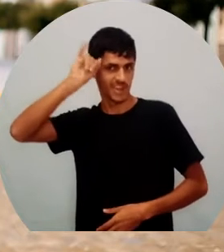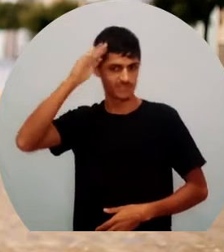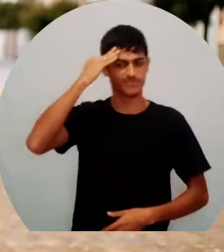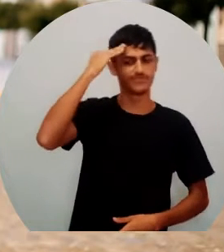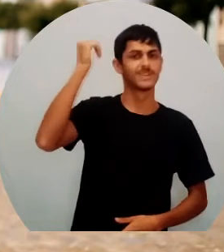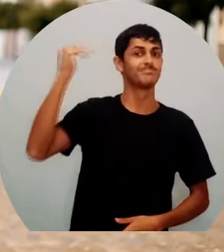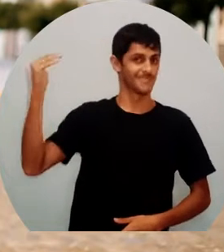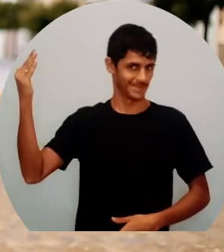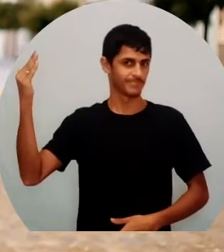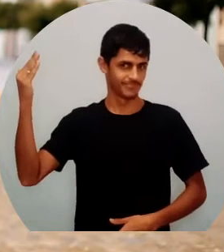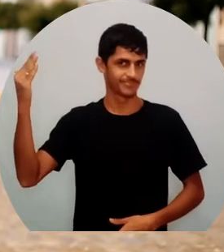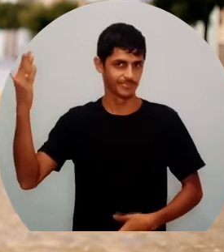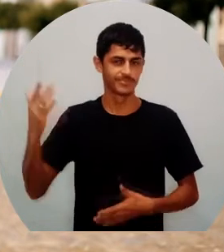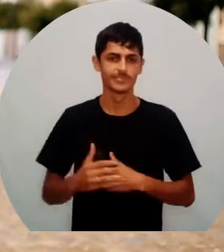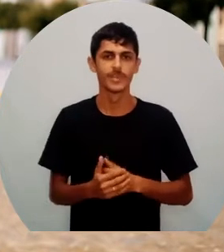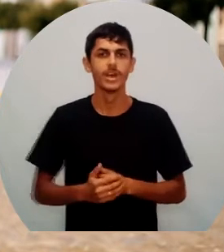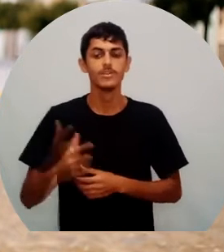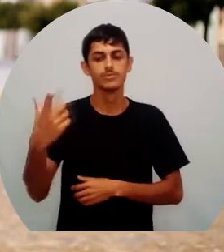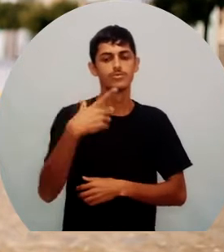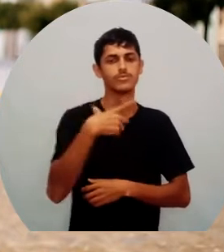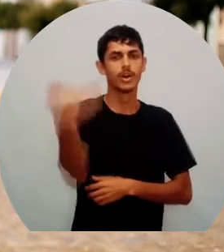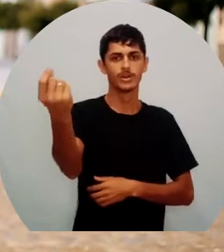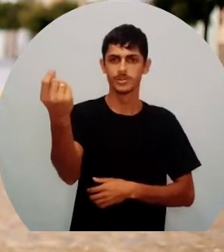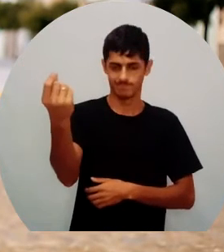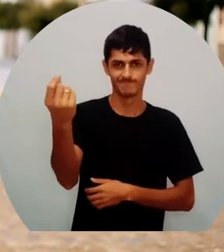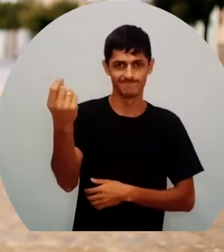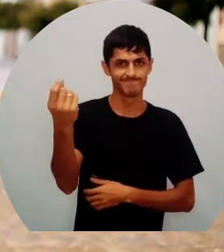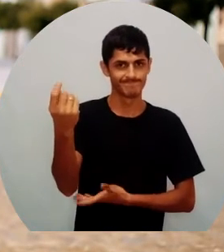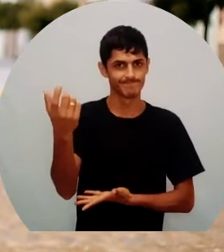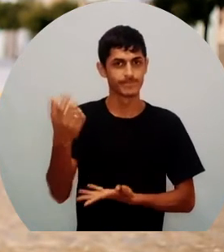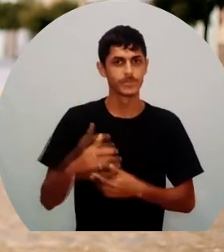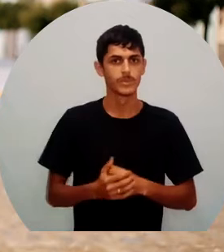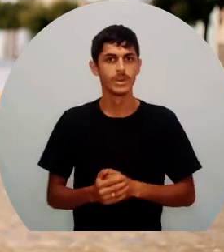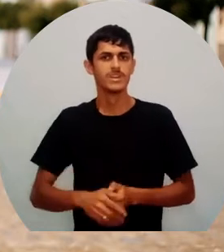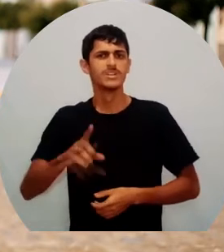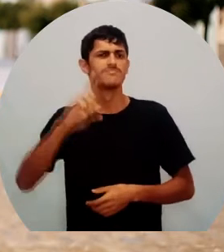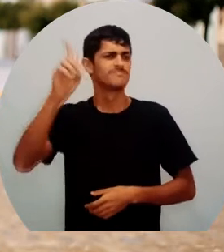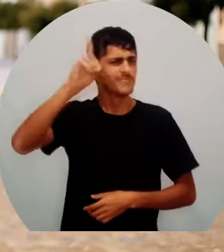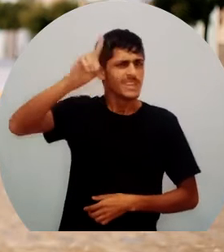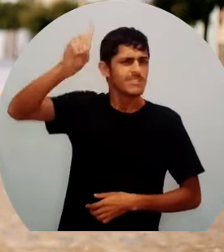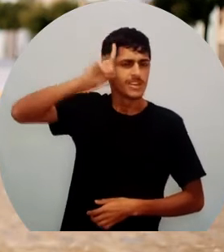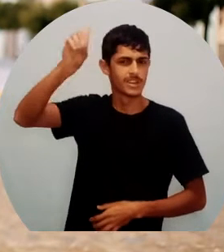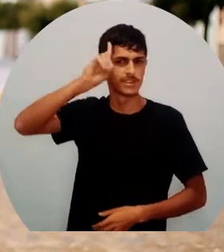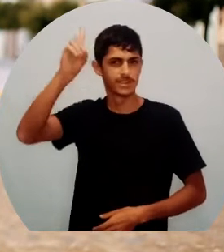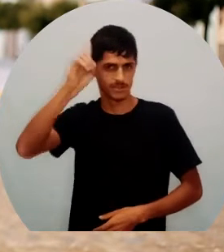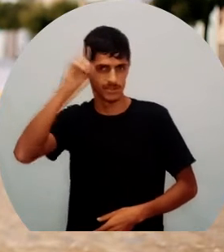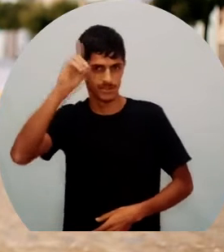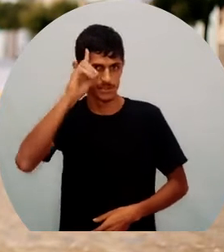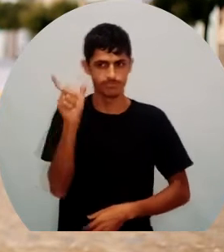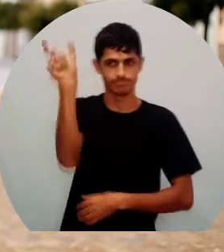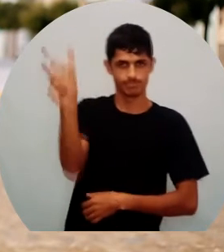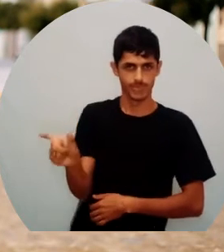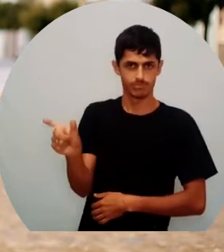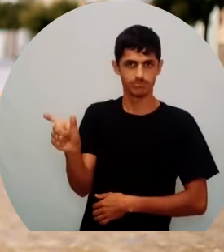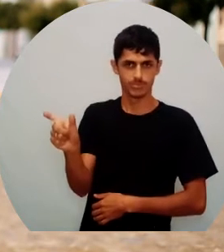braba, né? E então fugiu dessa fazenda. E durante vários dias os vaqueiros entraram